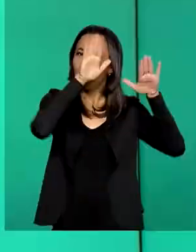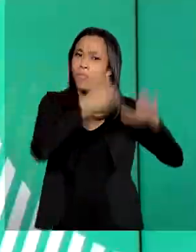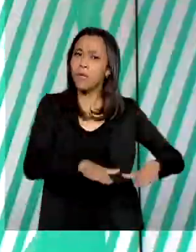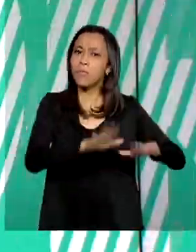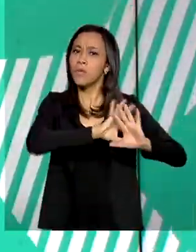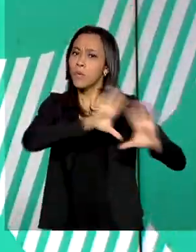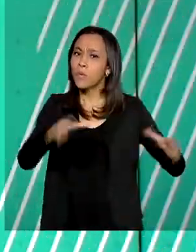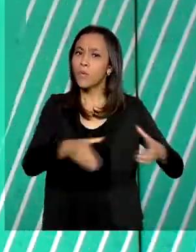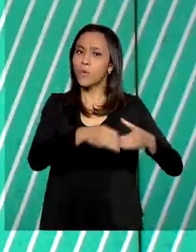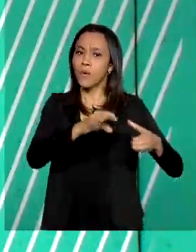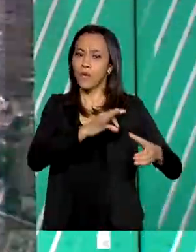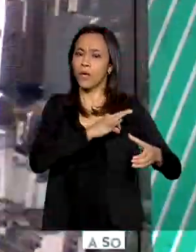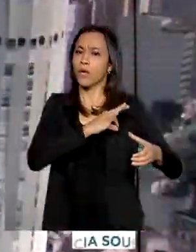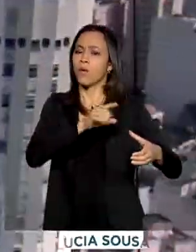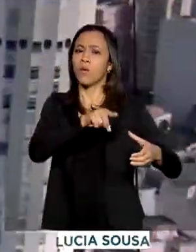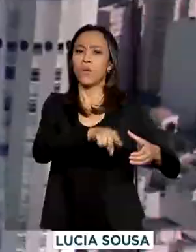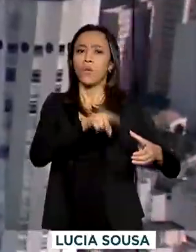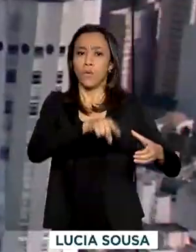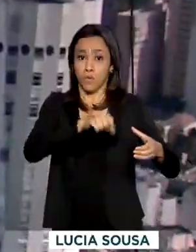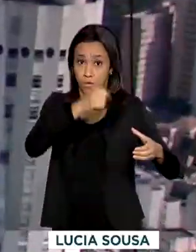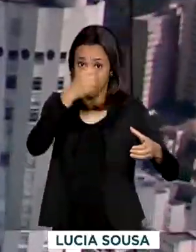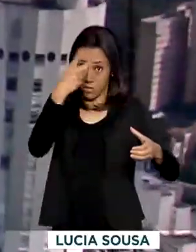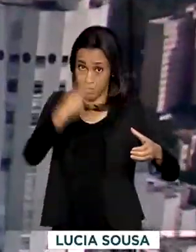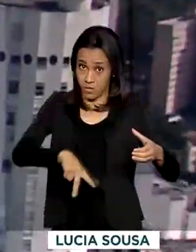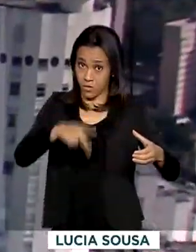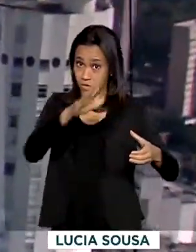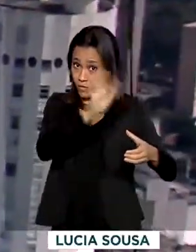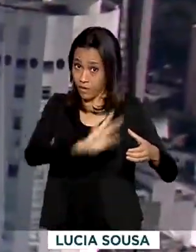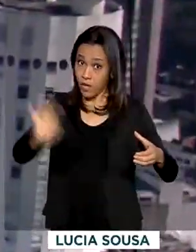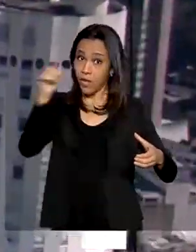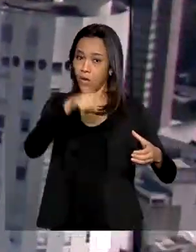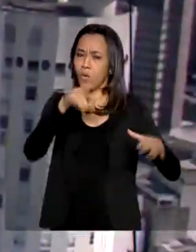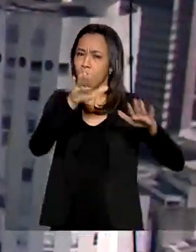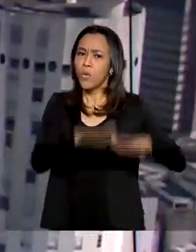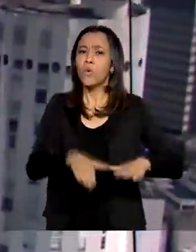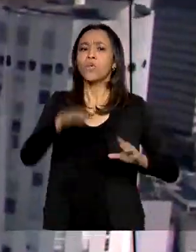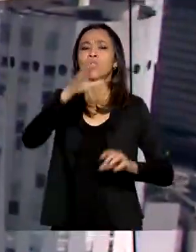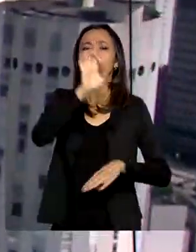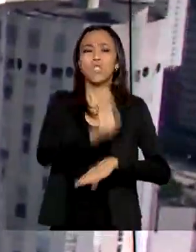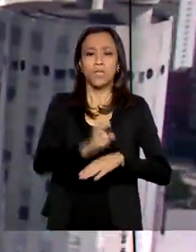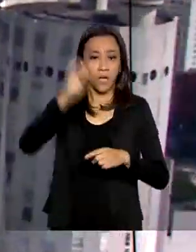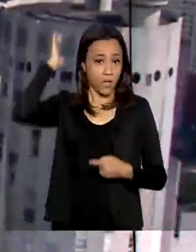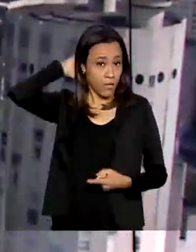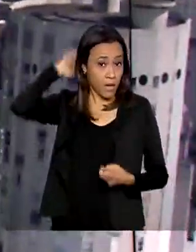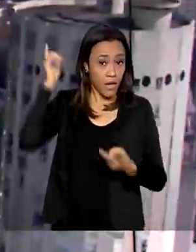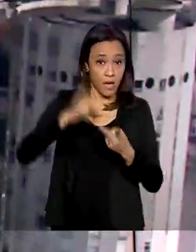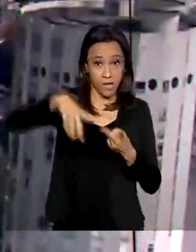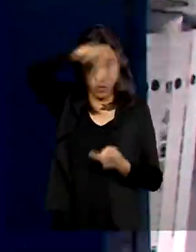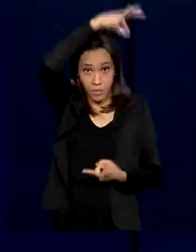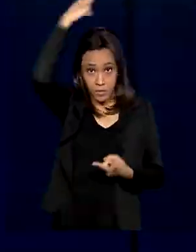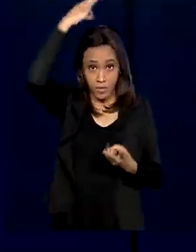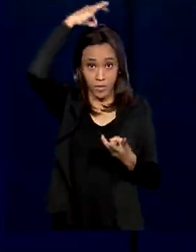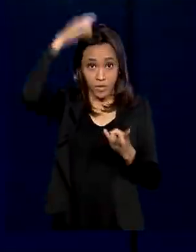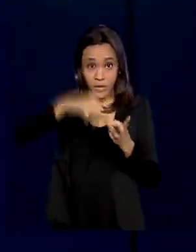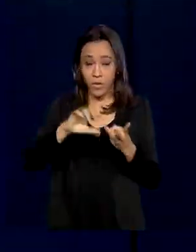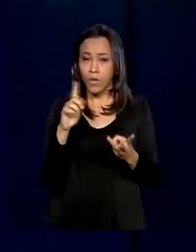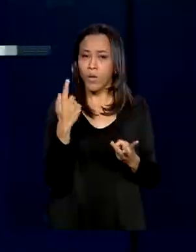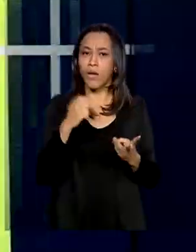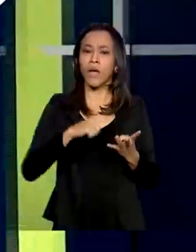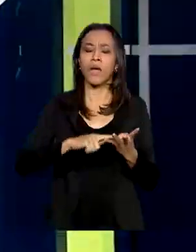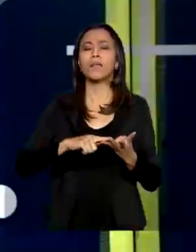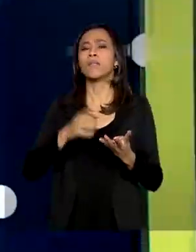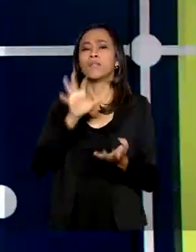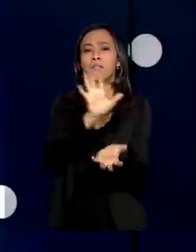Nacional de Segurança Pública por mais 180 dias nos estados do Pará, Espírito Santo, Goiás, Pernambuco e